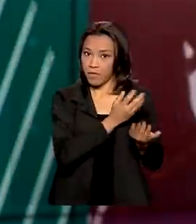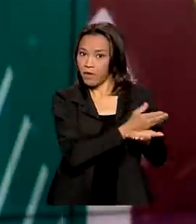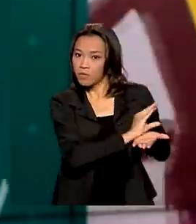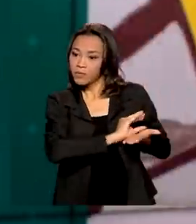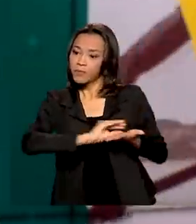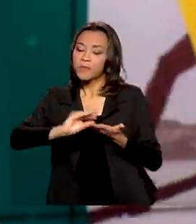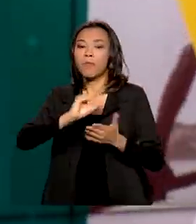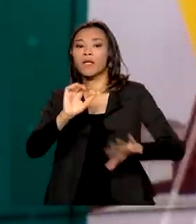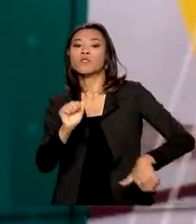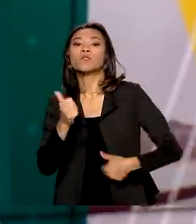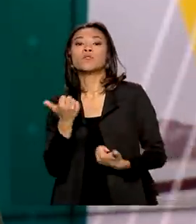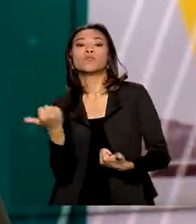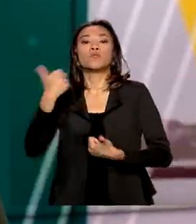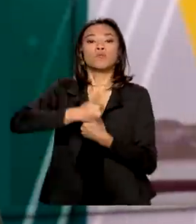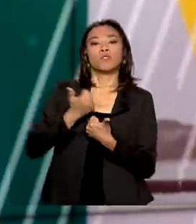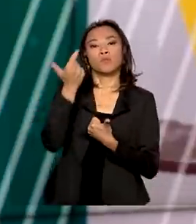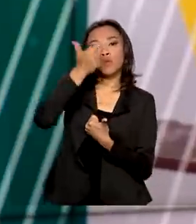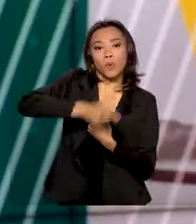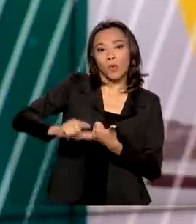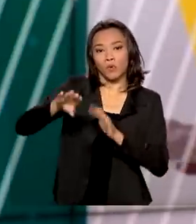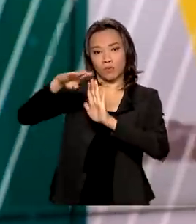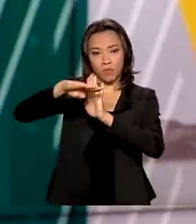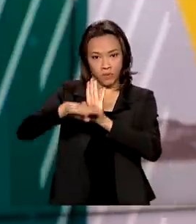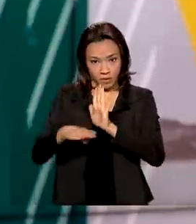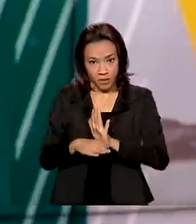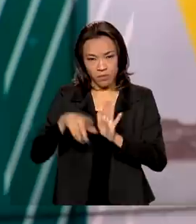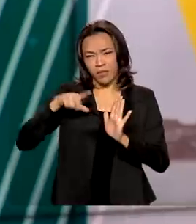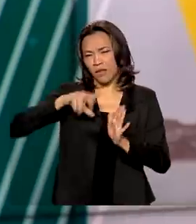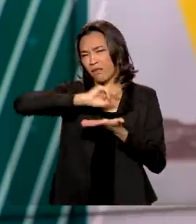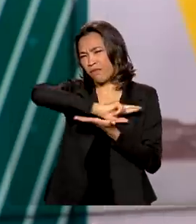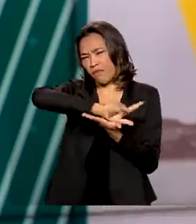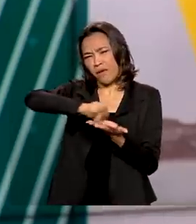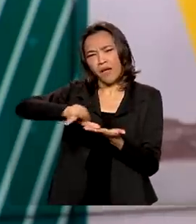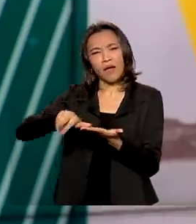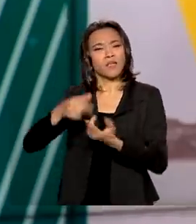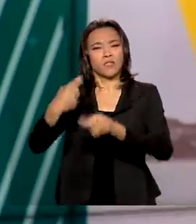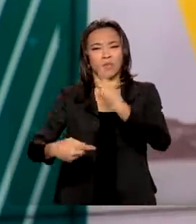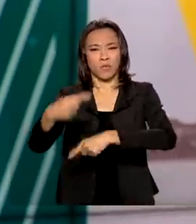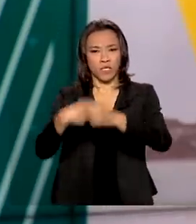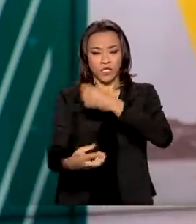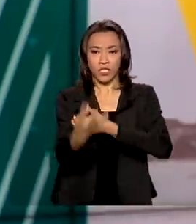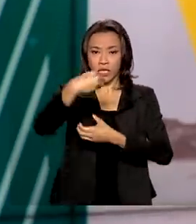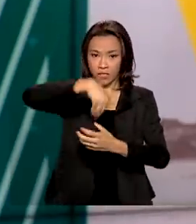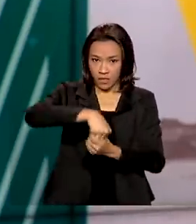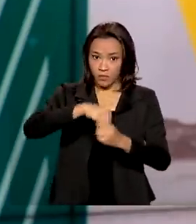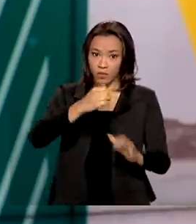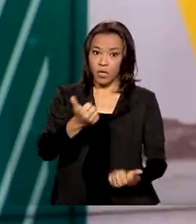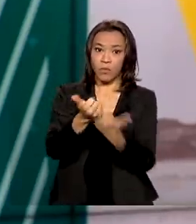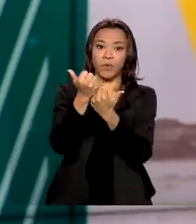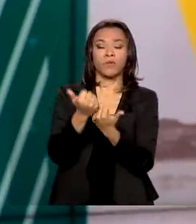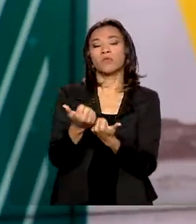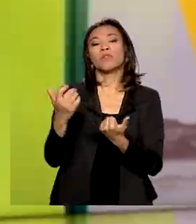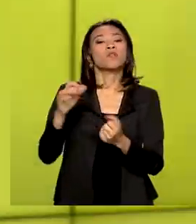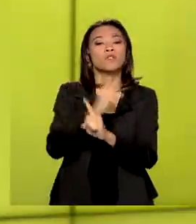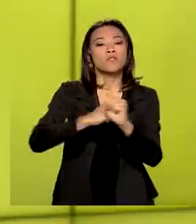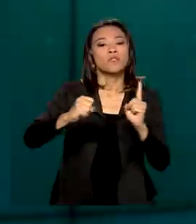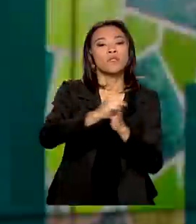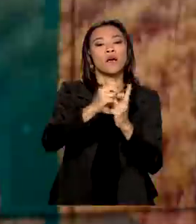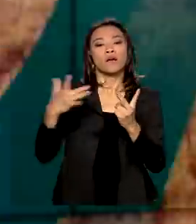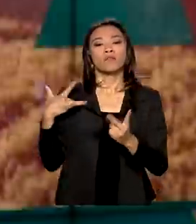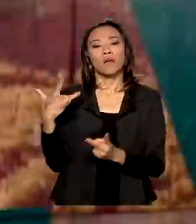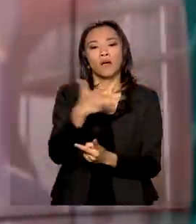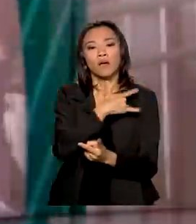-lo. Segundo o governo, o Auxílio Brasil integra várias políticas públicas de assistência social, saúde, educação,